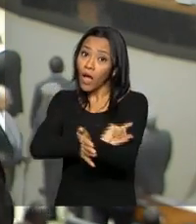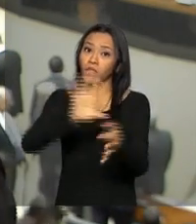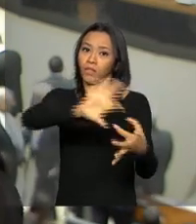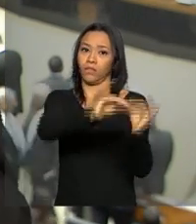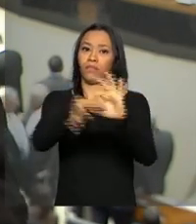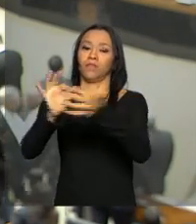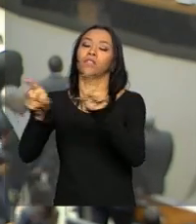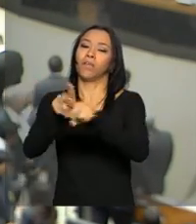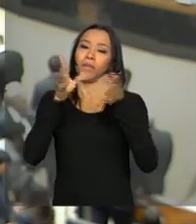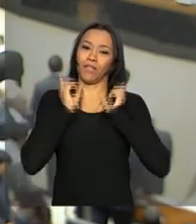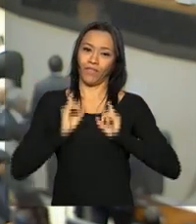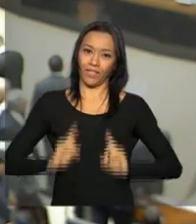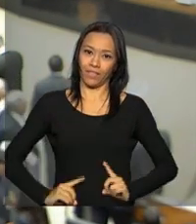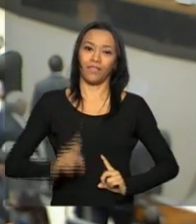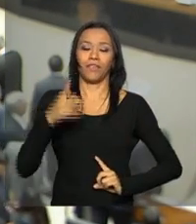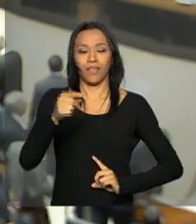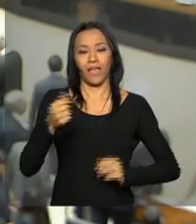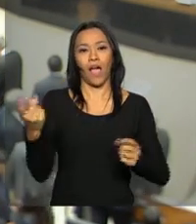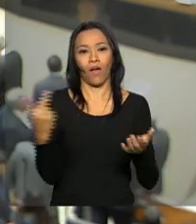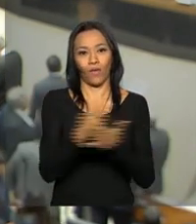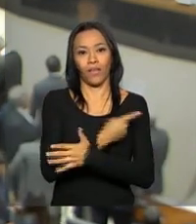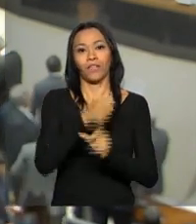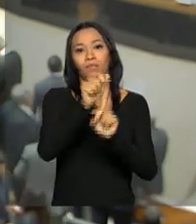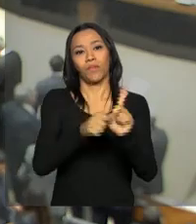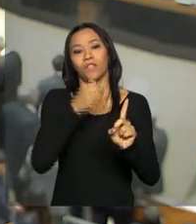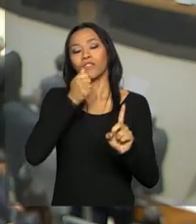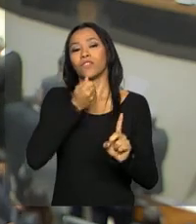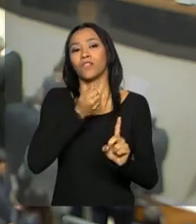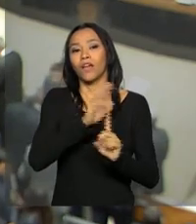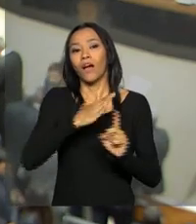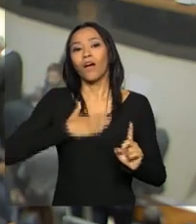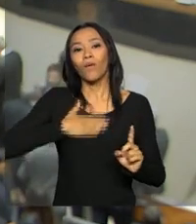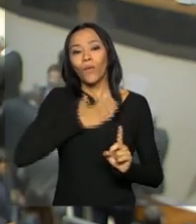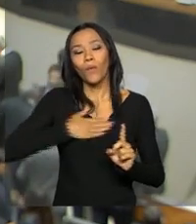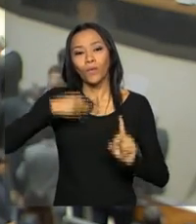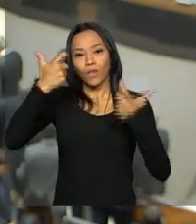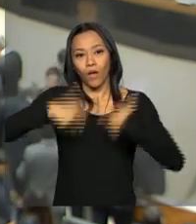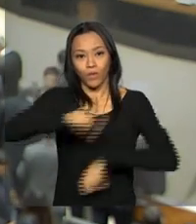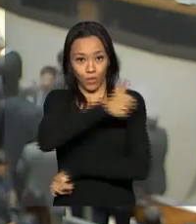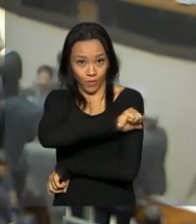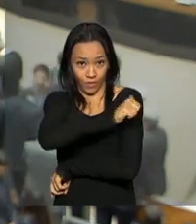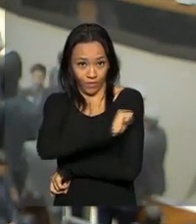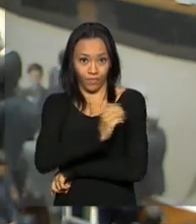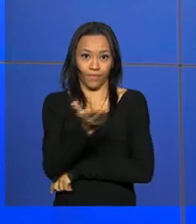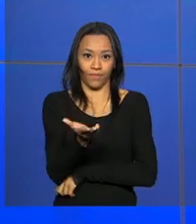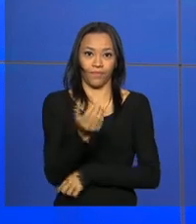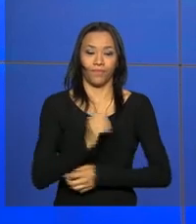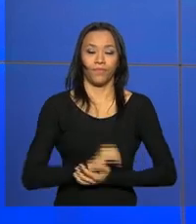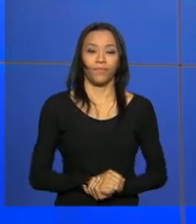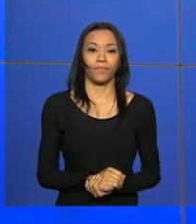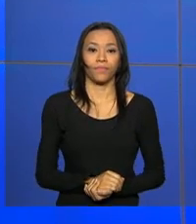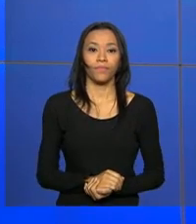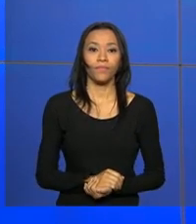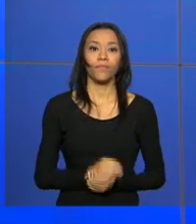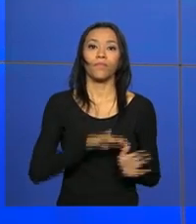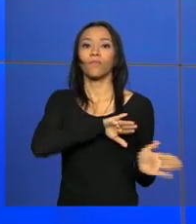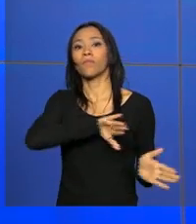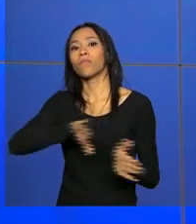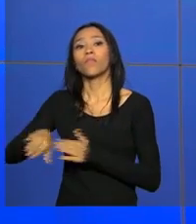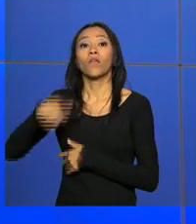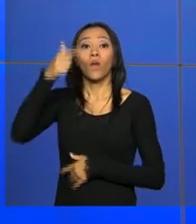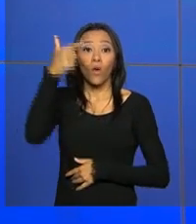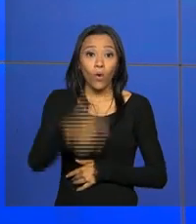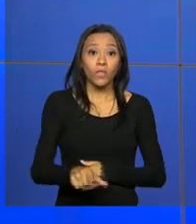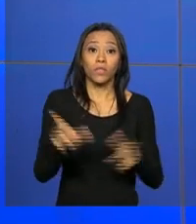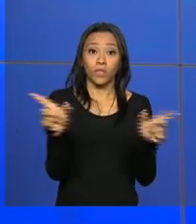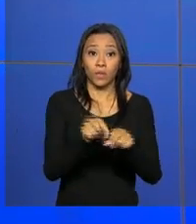Paralimpíadas que ocorrem em agosto no Rio de Janeiro. De Brasília, Paulo La Sálvia. Uma operação do